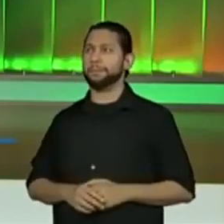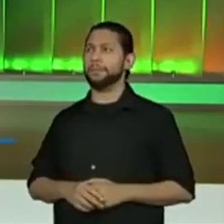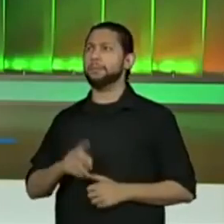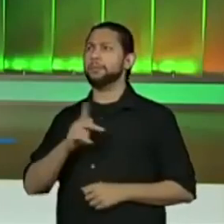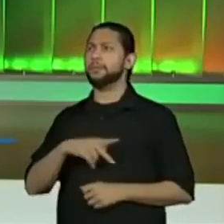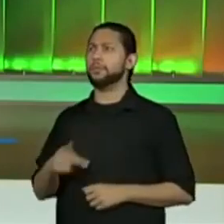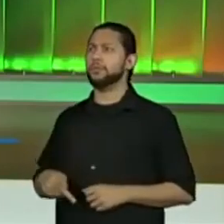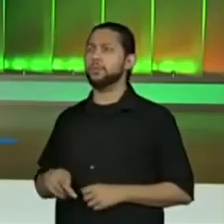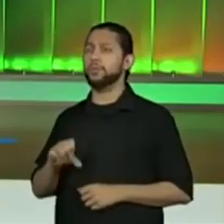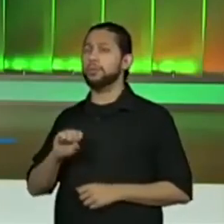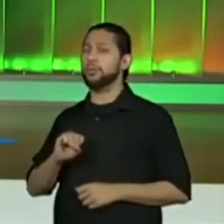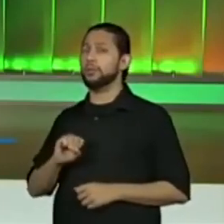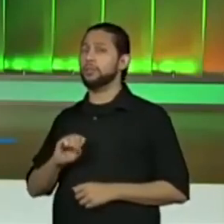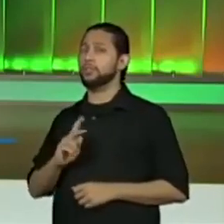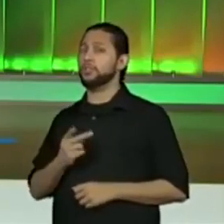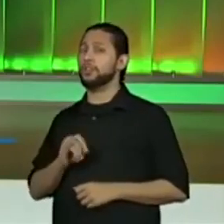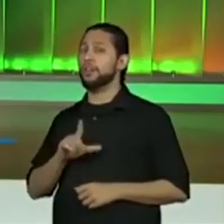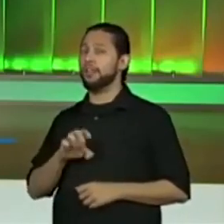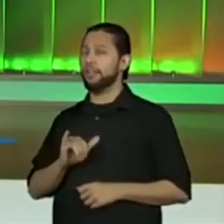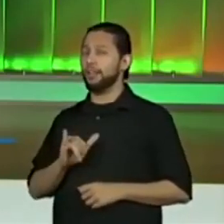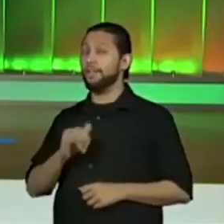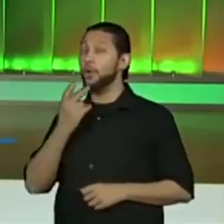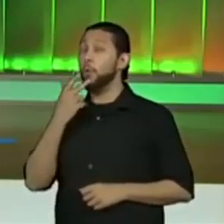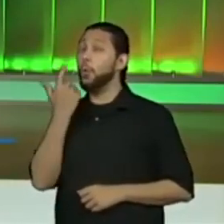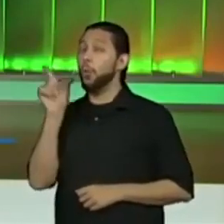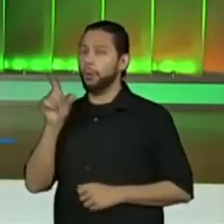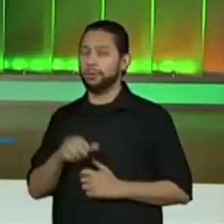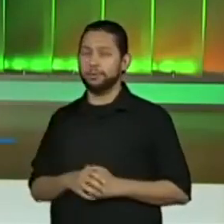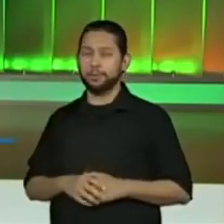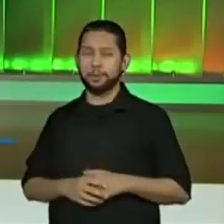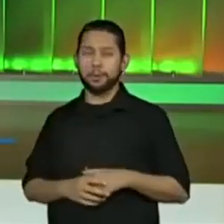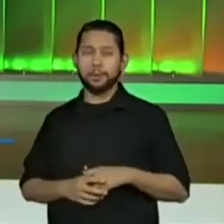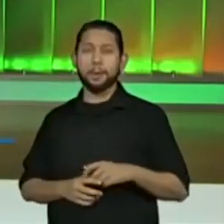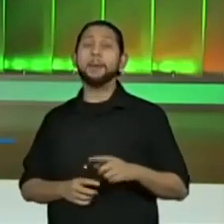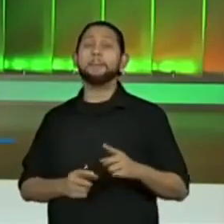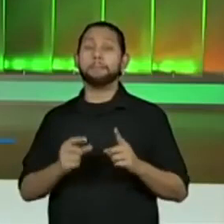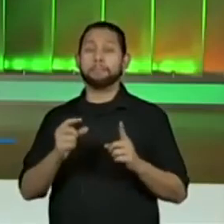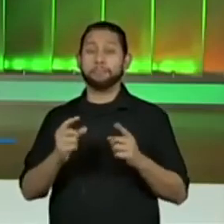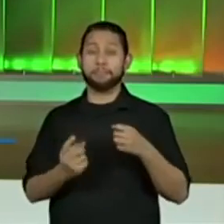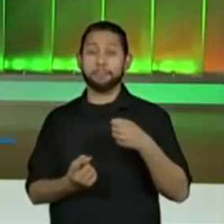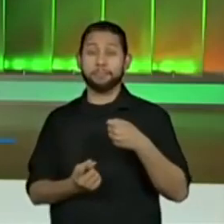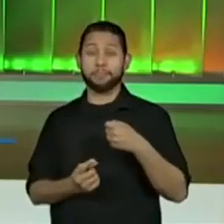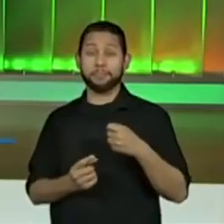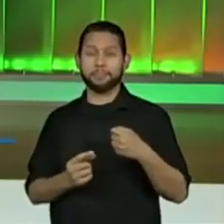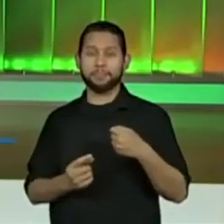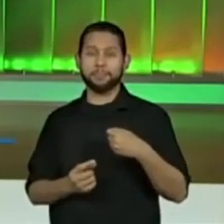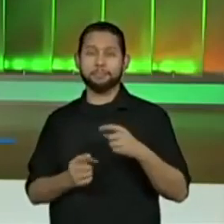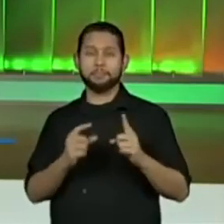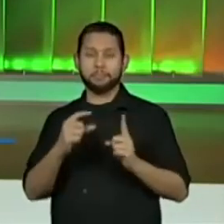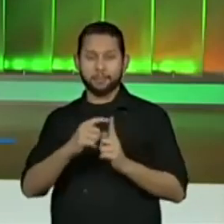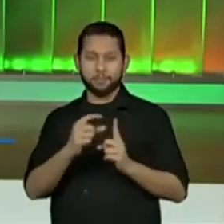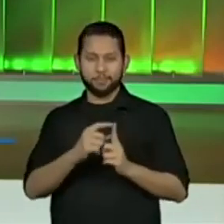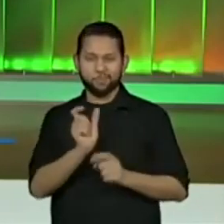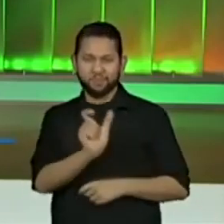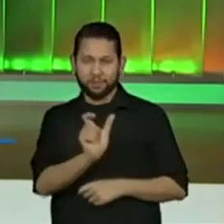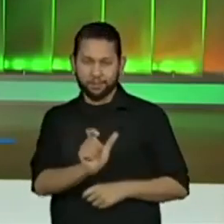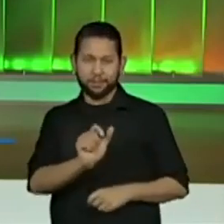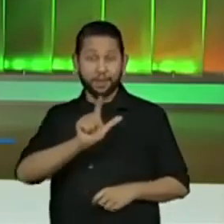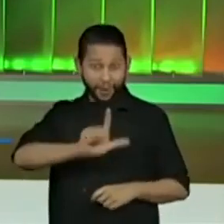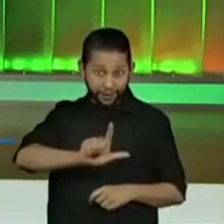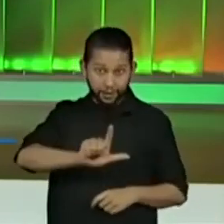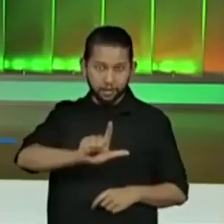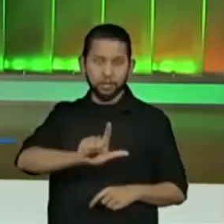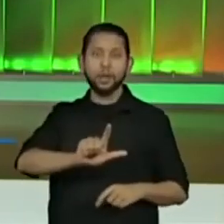colocou outra dica, que geralmente as palavras terminadas em L podem ser substantivos.